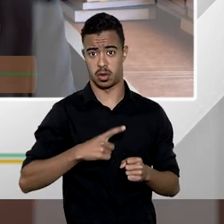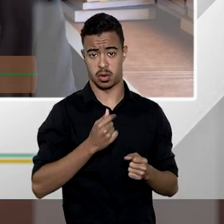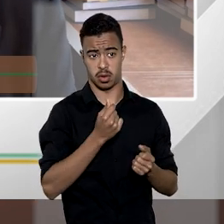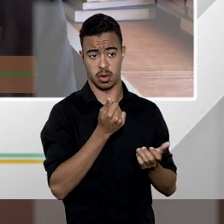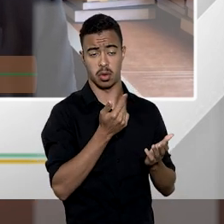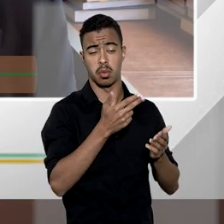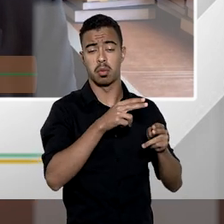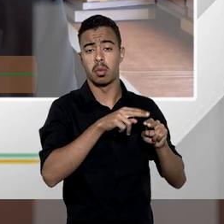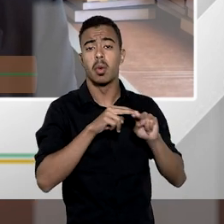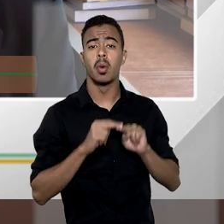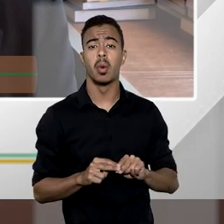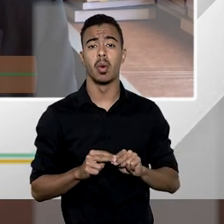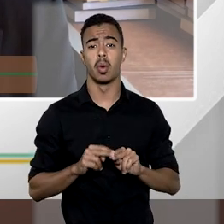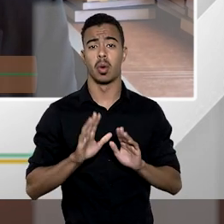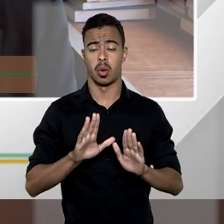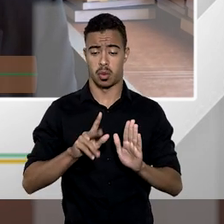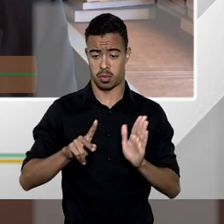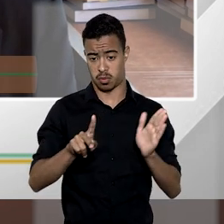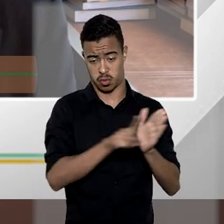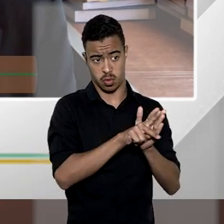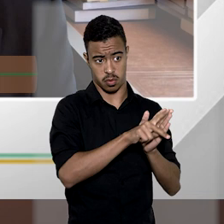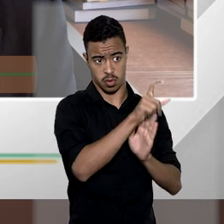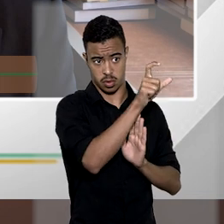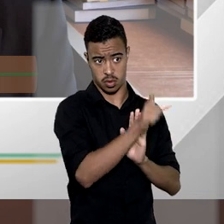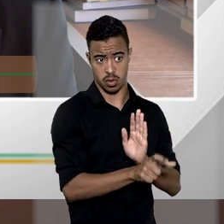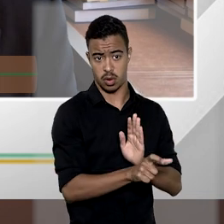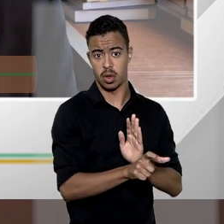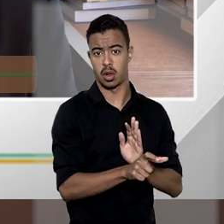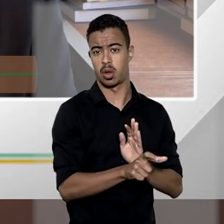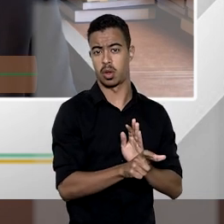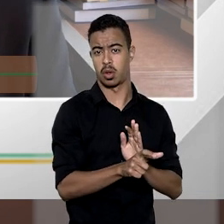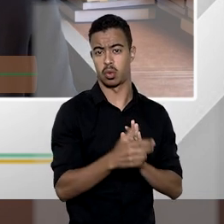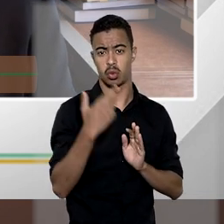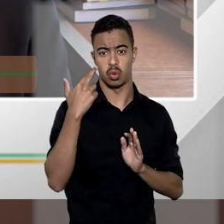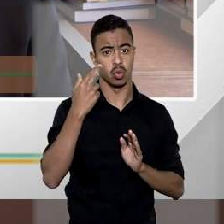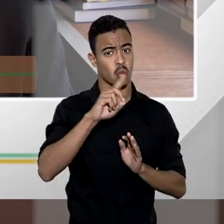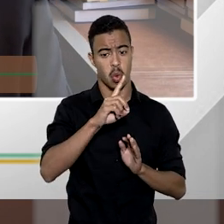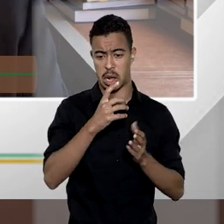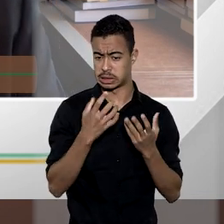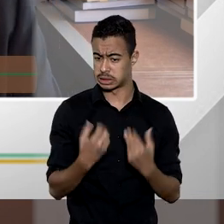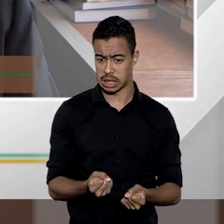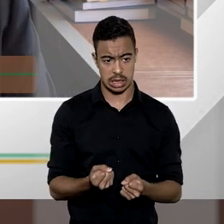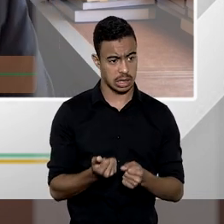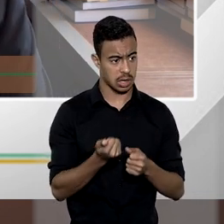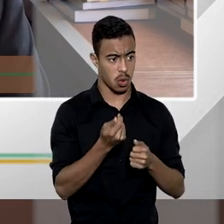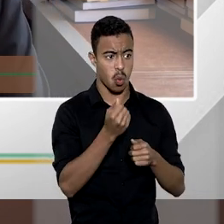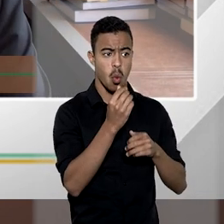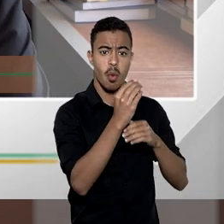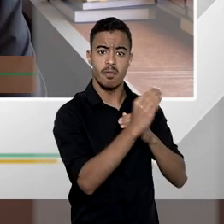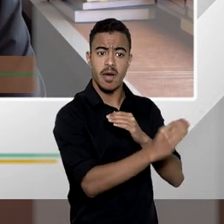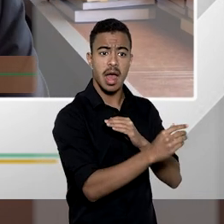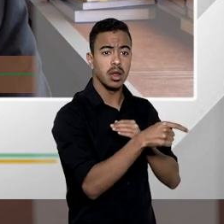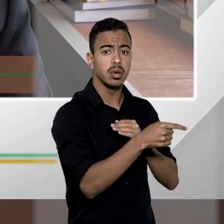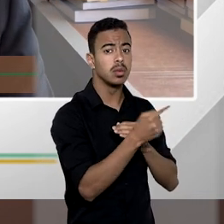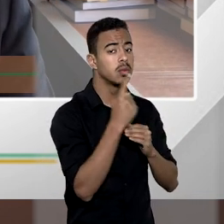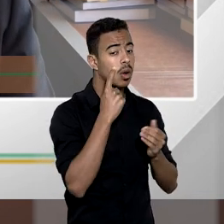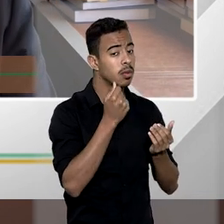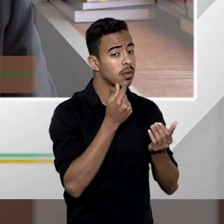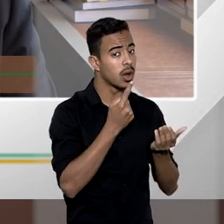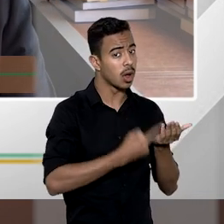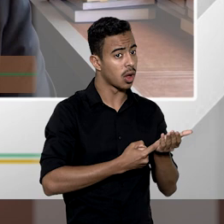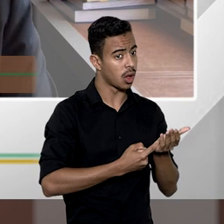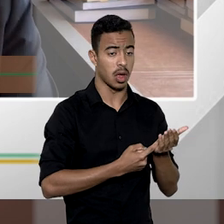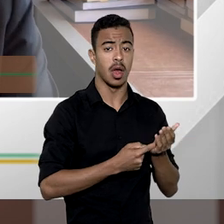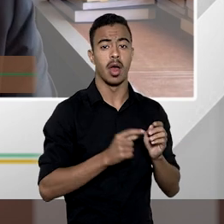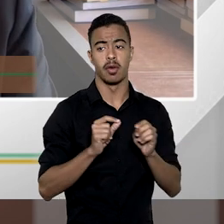se porventura o proprietário não aceitar essa oferta o processo judicial é feito